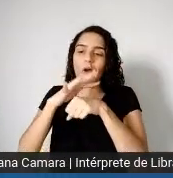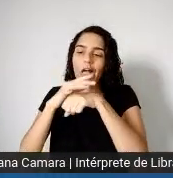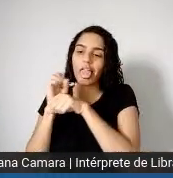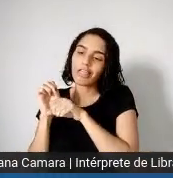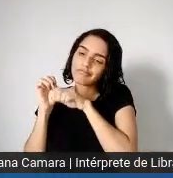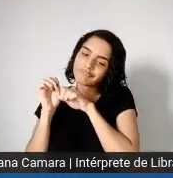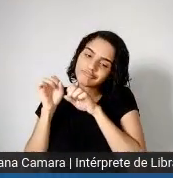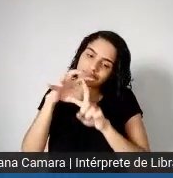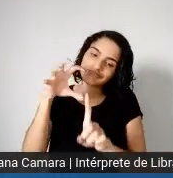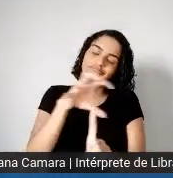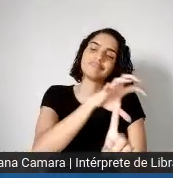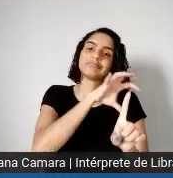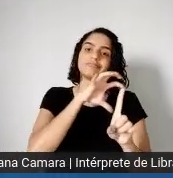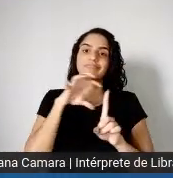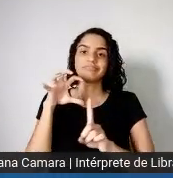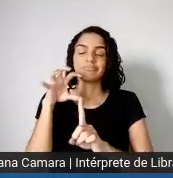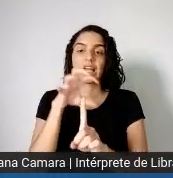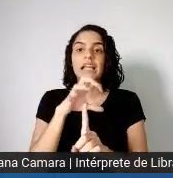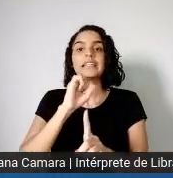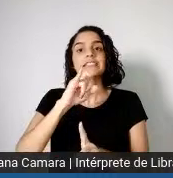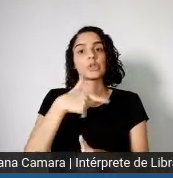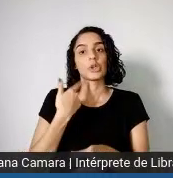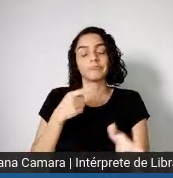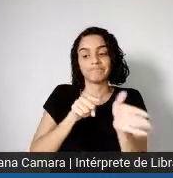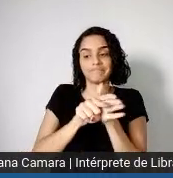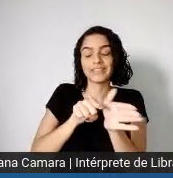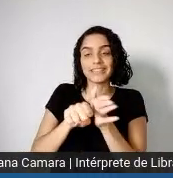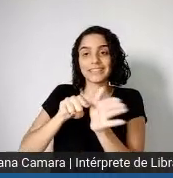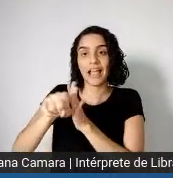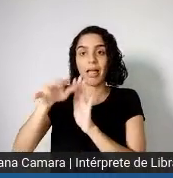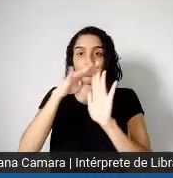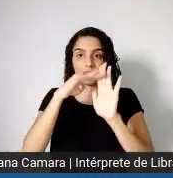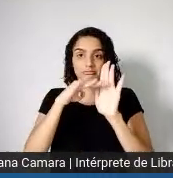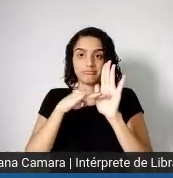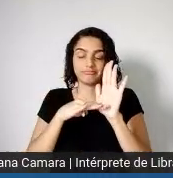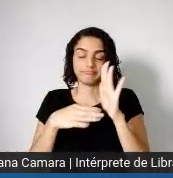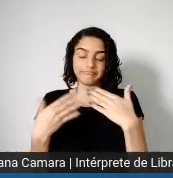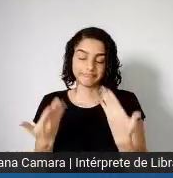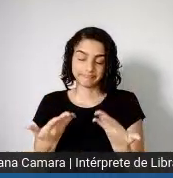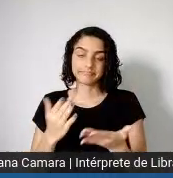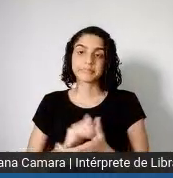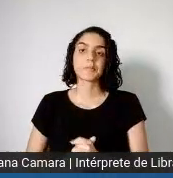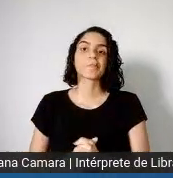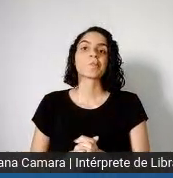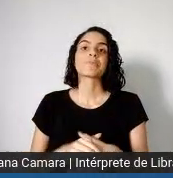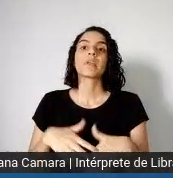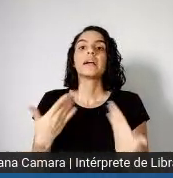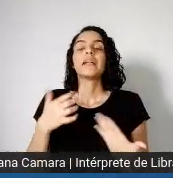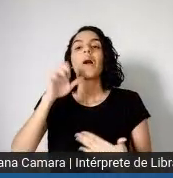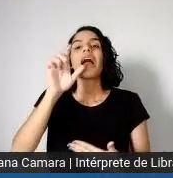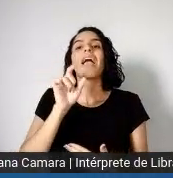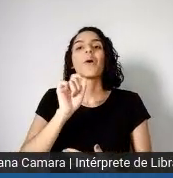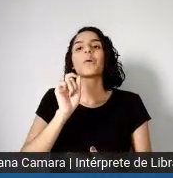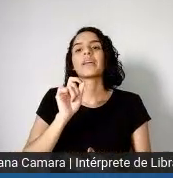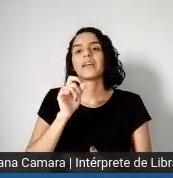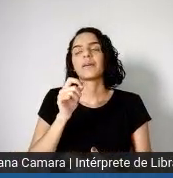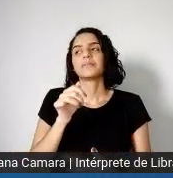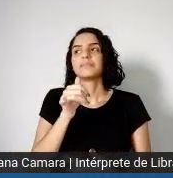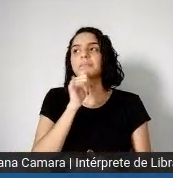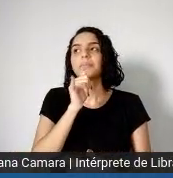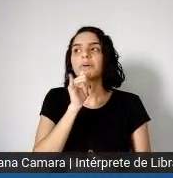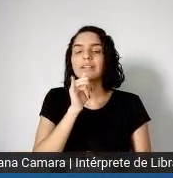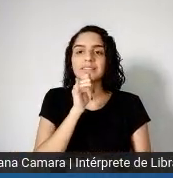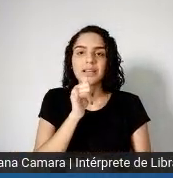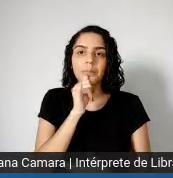analisa, ou se tem analisado, documentado os efeitos da pandemia, né, essa desigualdade se dão na exposição ao agente,